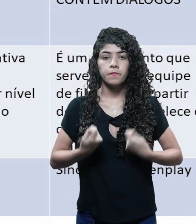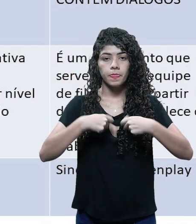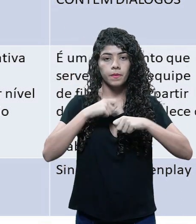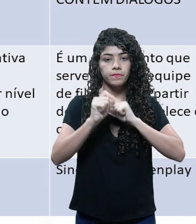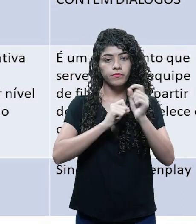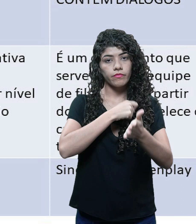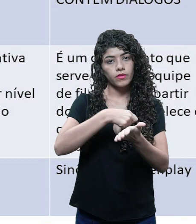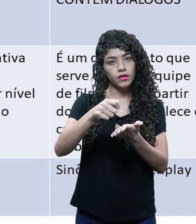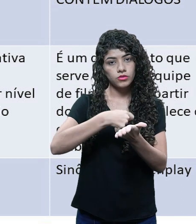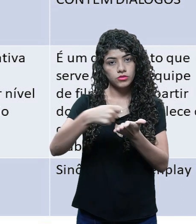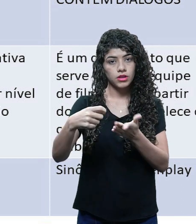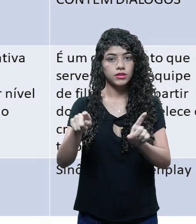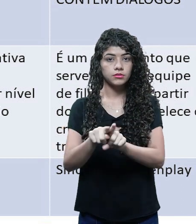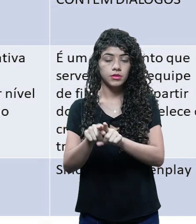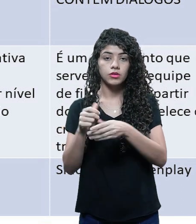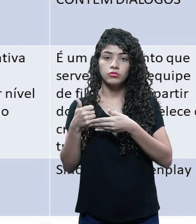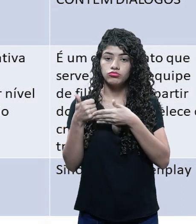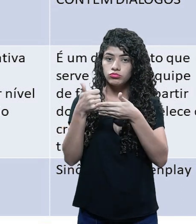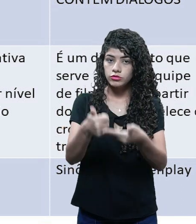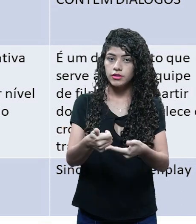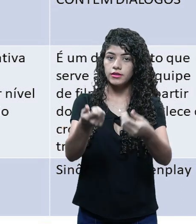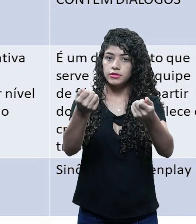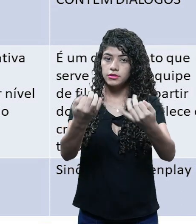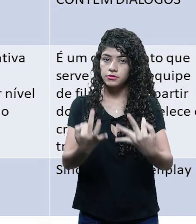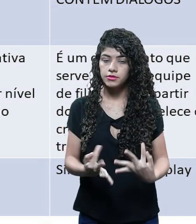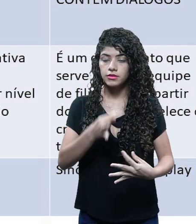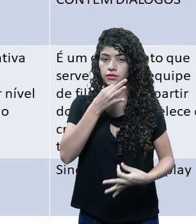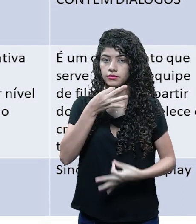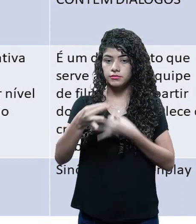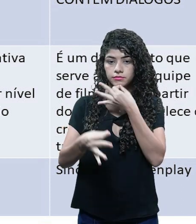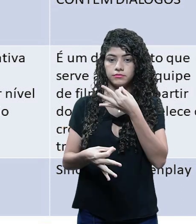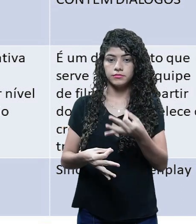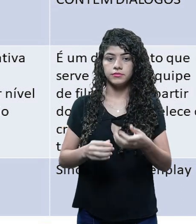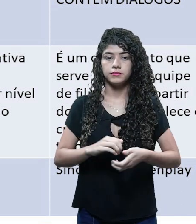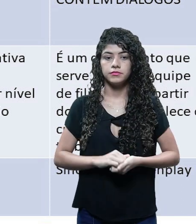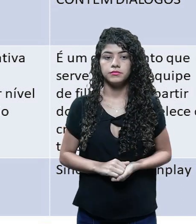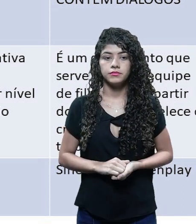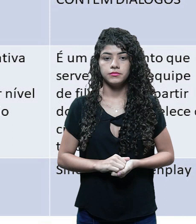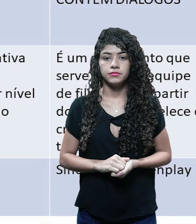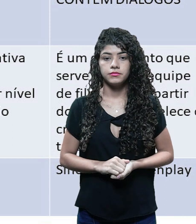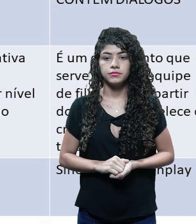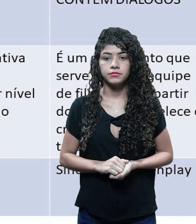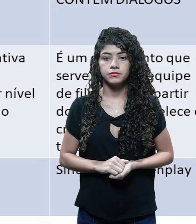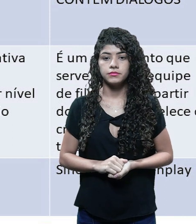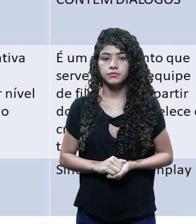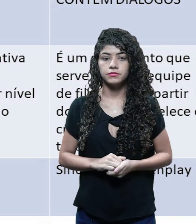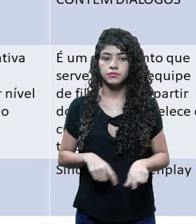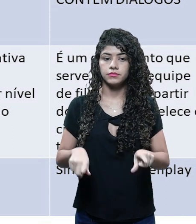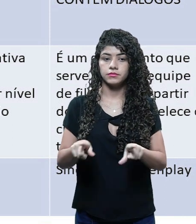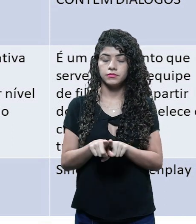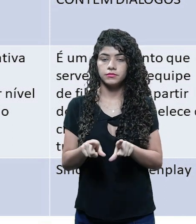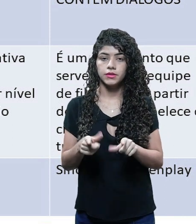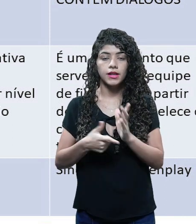Ela deve registrar a ideia e acompanhar o argumento, certo? O sinônimo de storyline